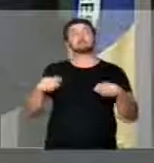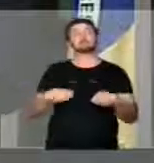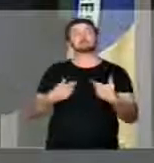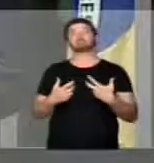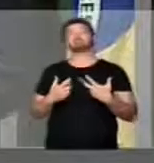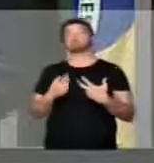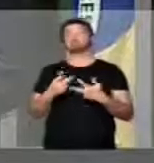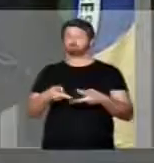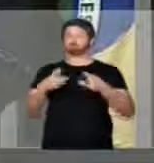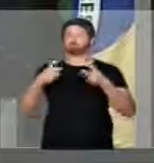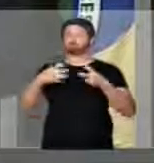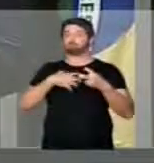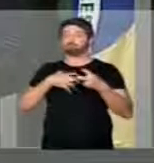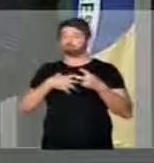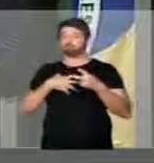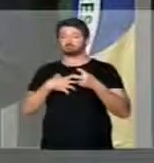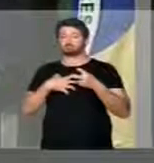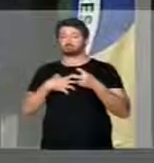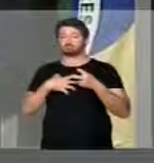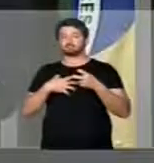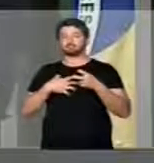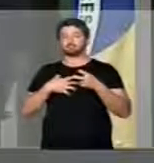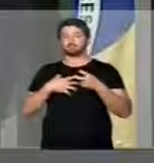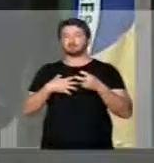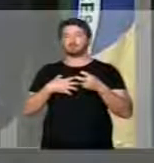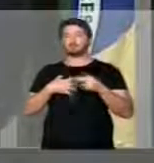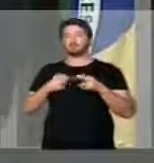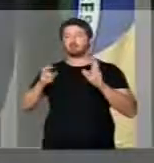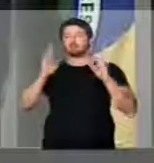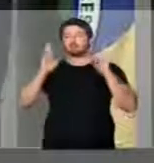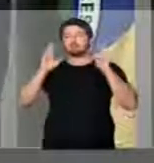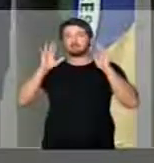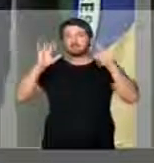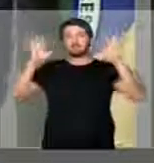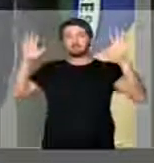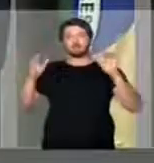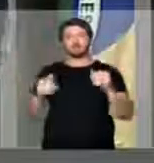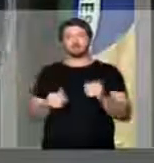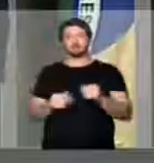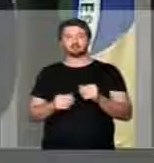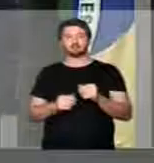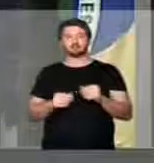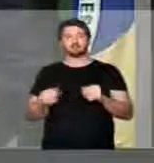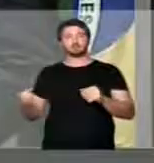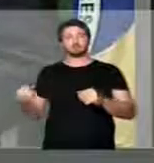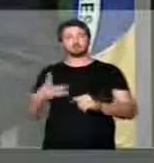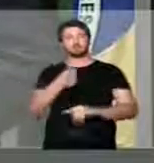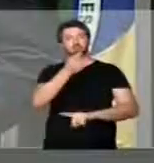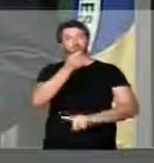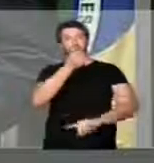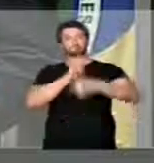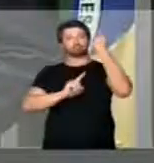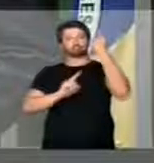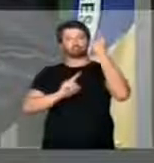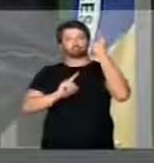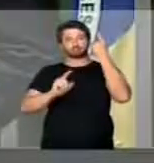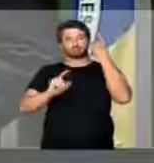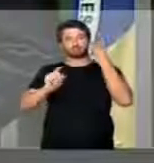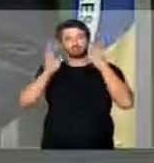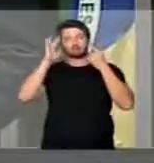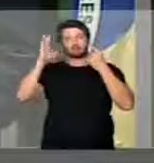observemos que o clima de esperança, um clima de renovação das